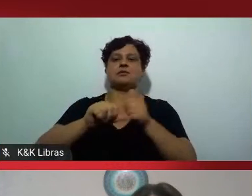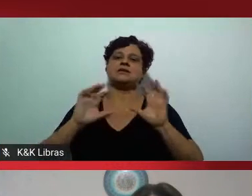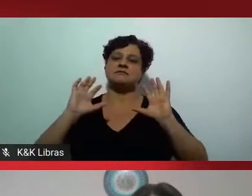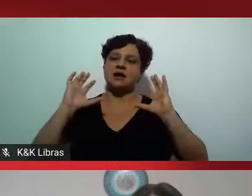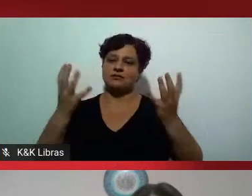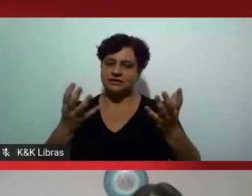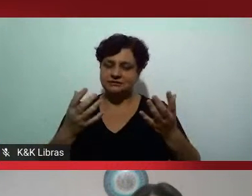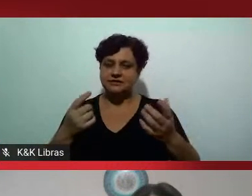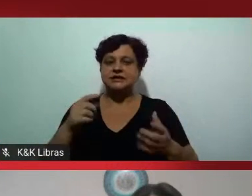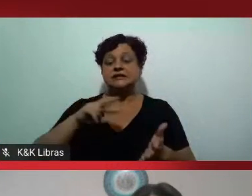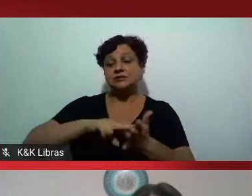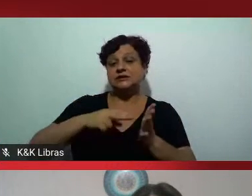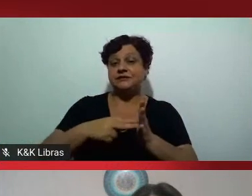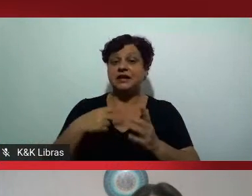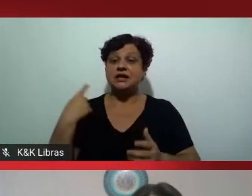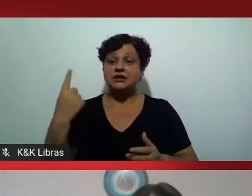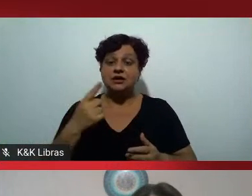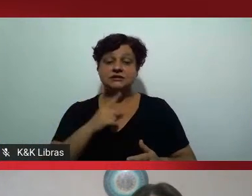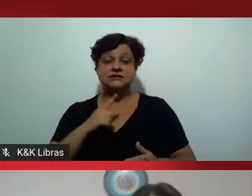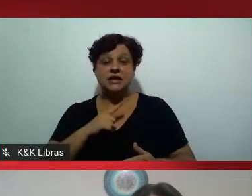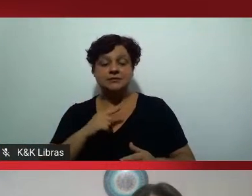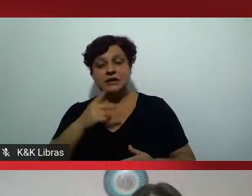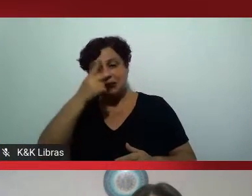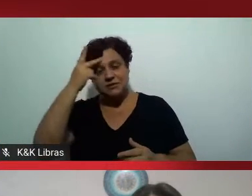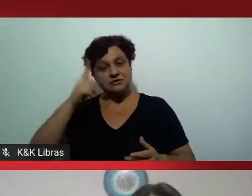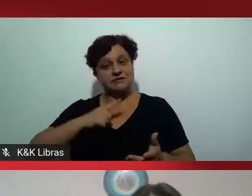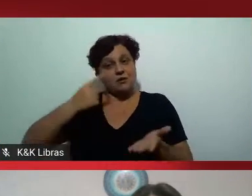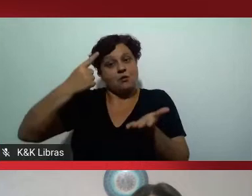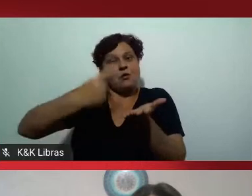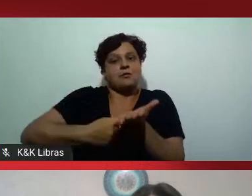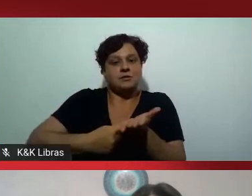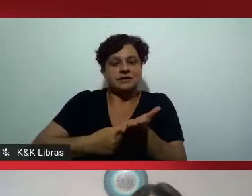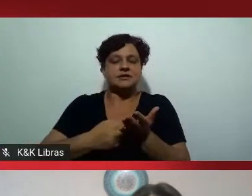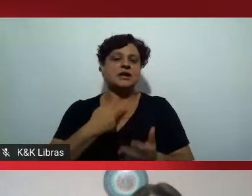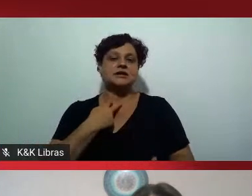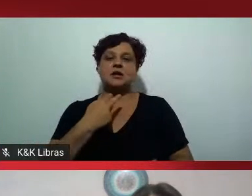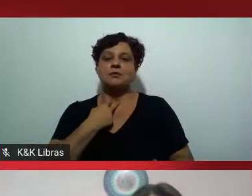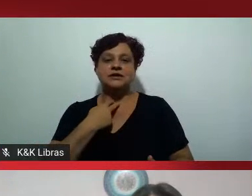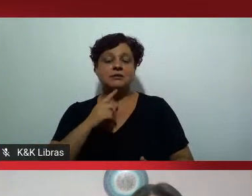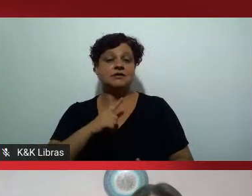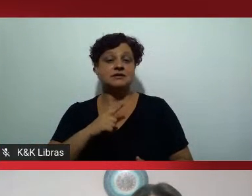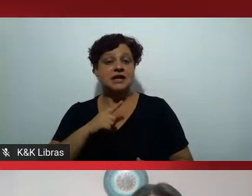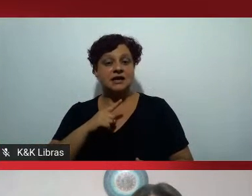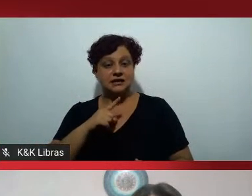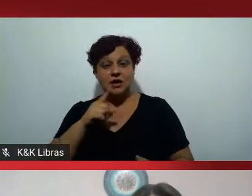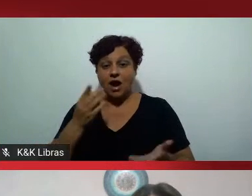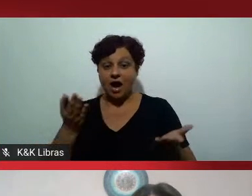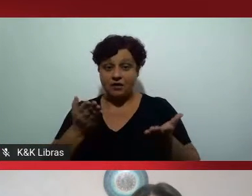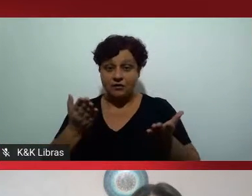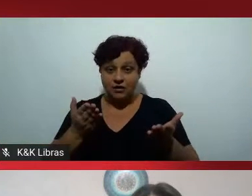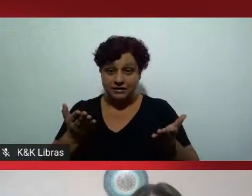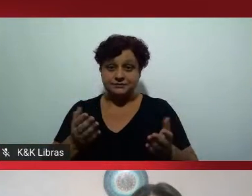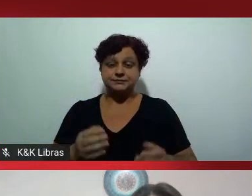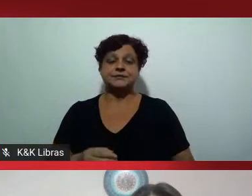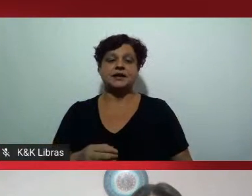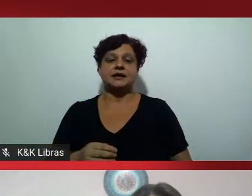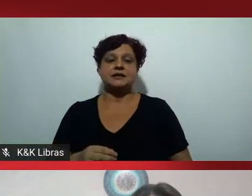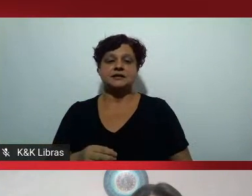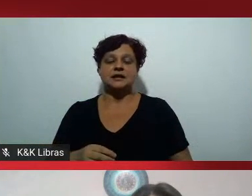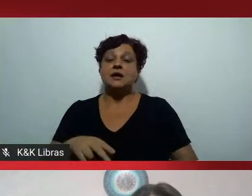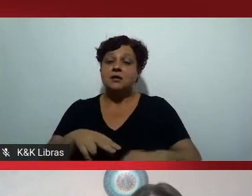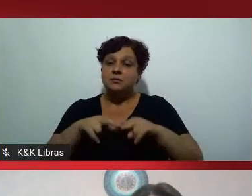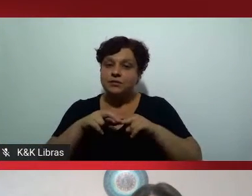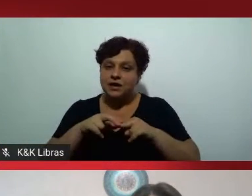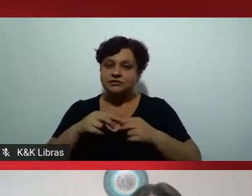de ter pessoas extremamente compromissadas nós não podemos correr o risco de ter agora por meio das